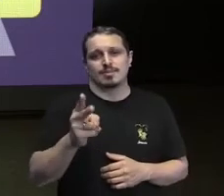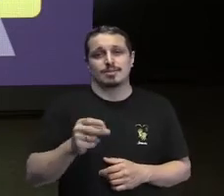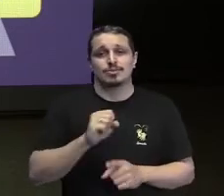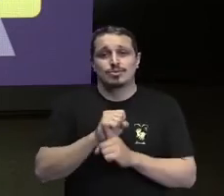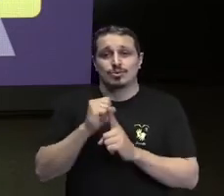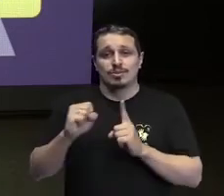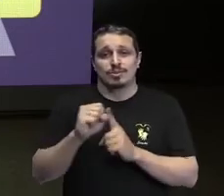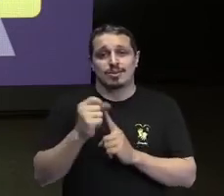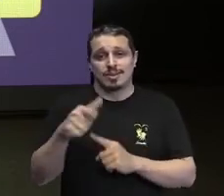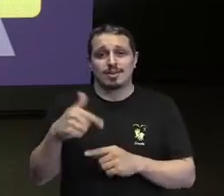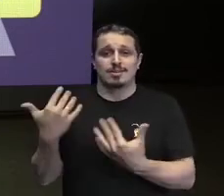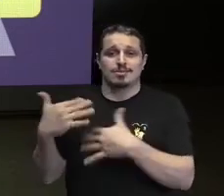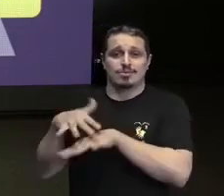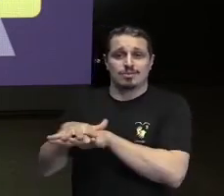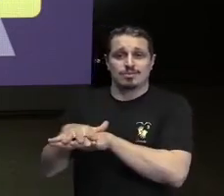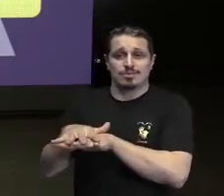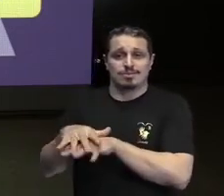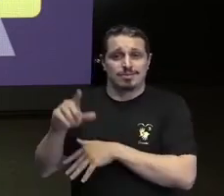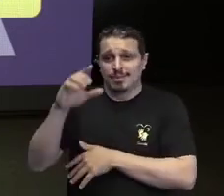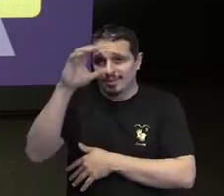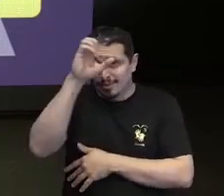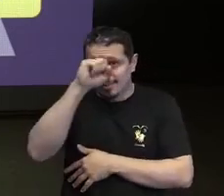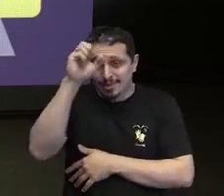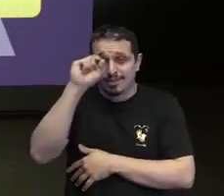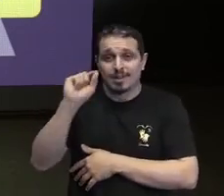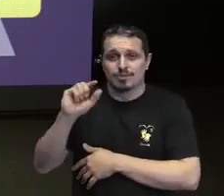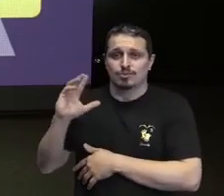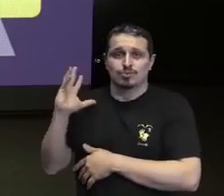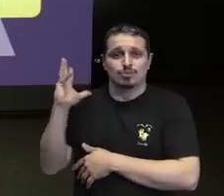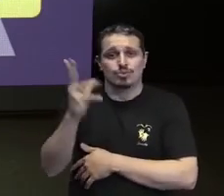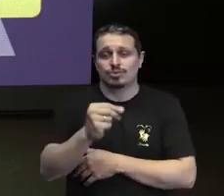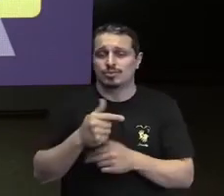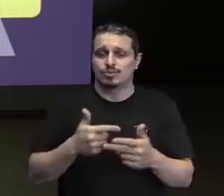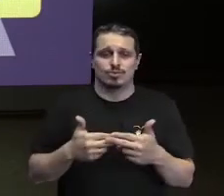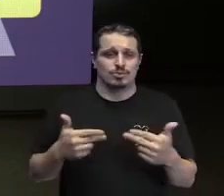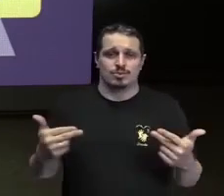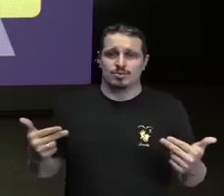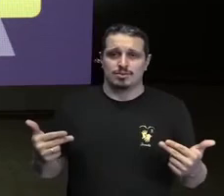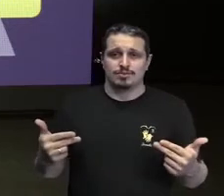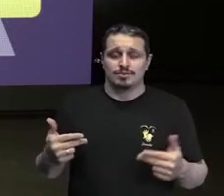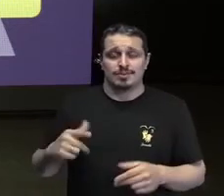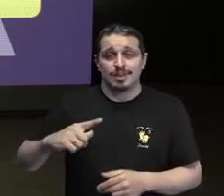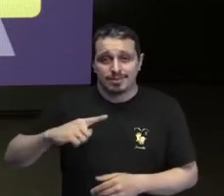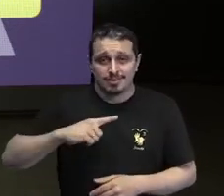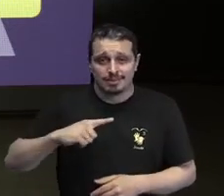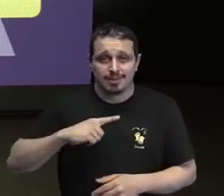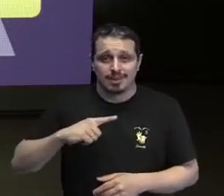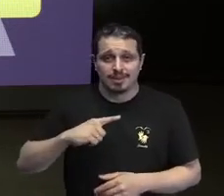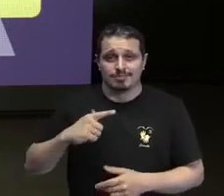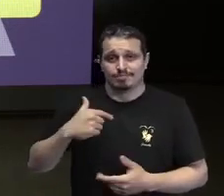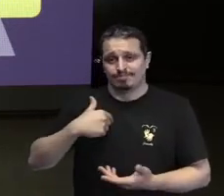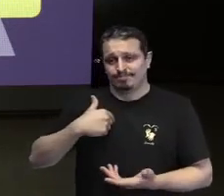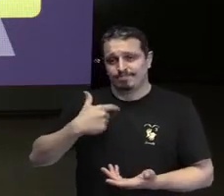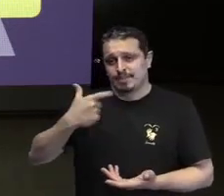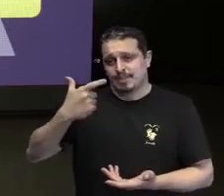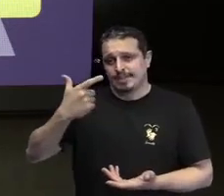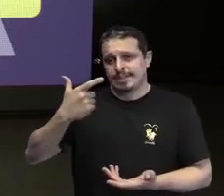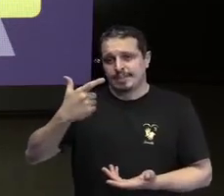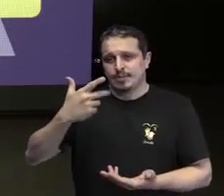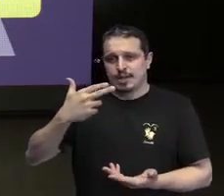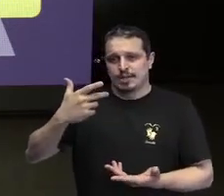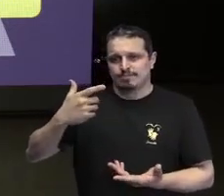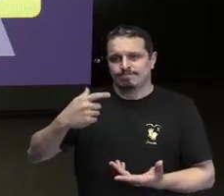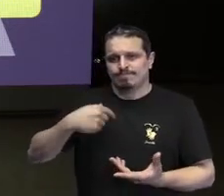não aprendeu de tudo a gente tem vieses inconscientes a gente está cheio cheio de